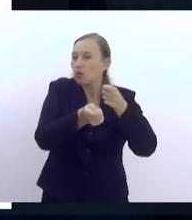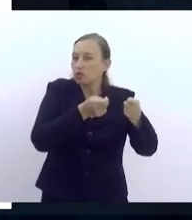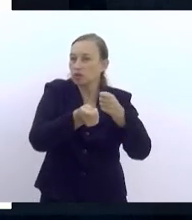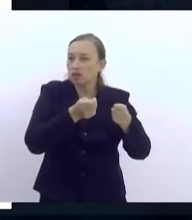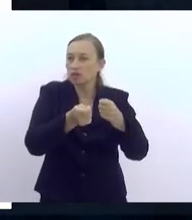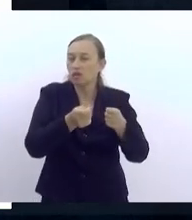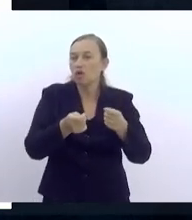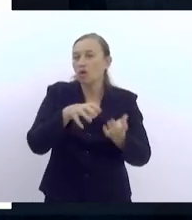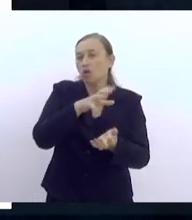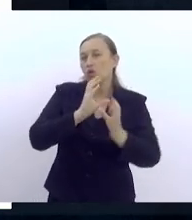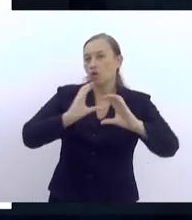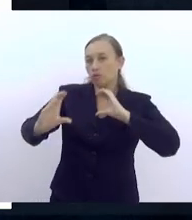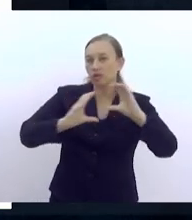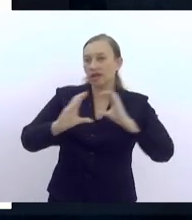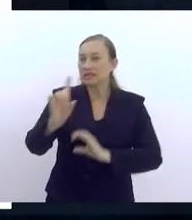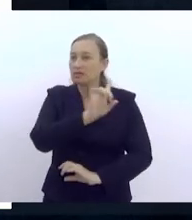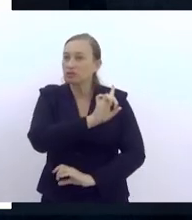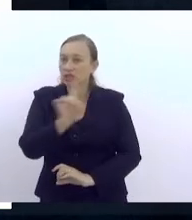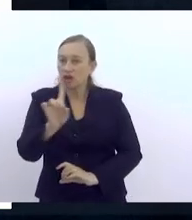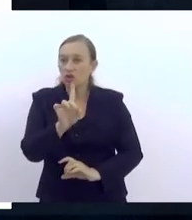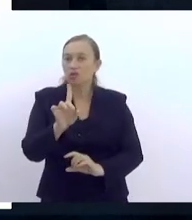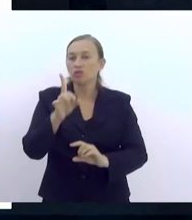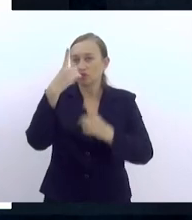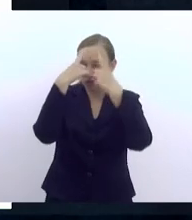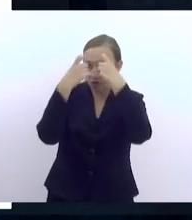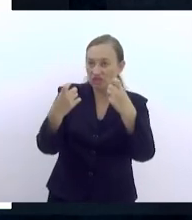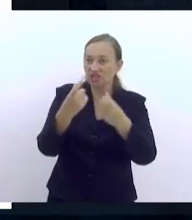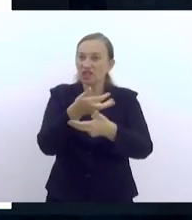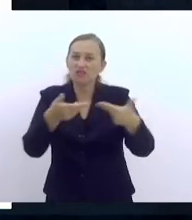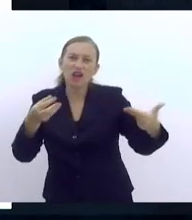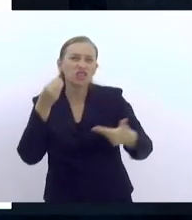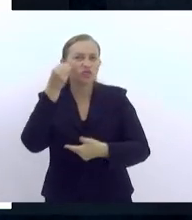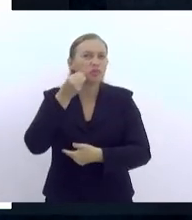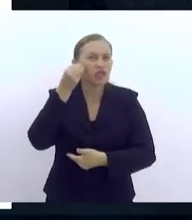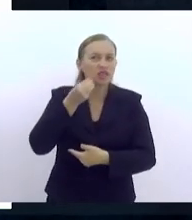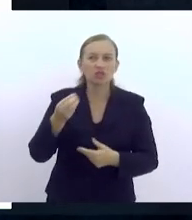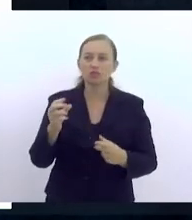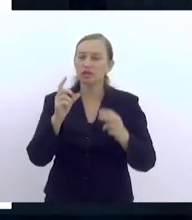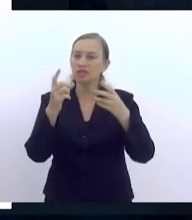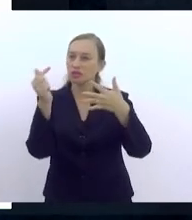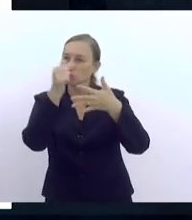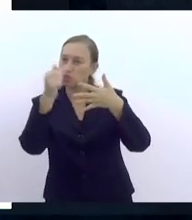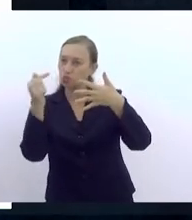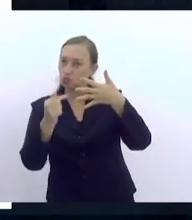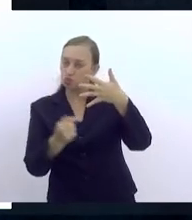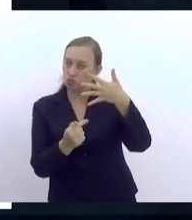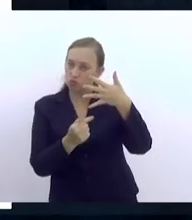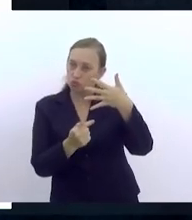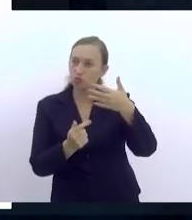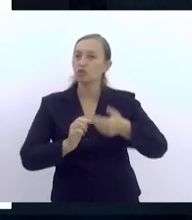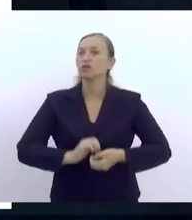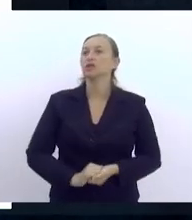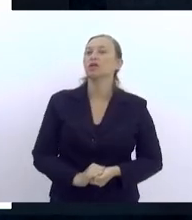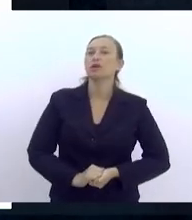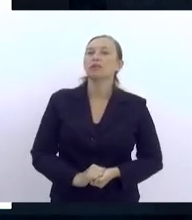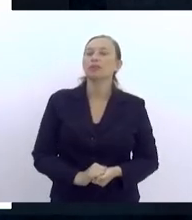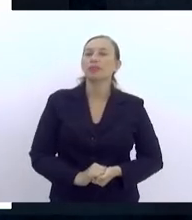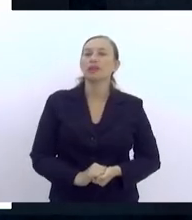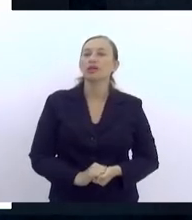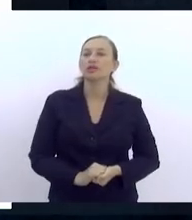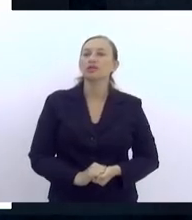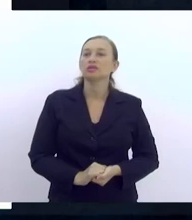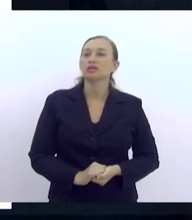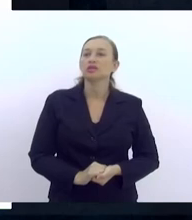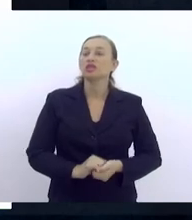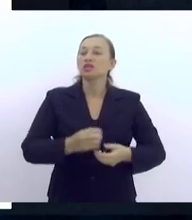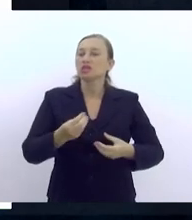não violenta, e aí tem várias experiências sobre isso. Mediação social de conflitos, convivência